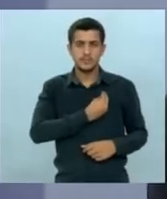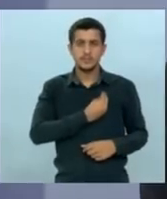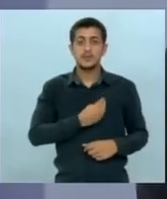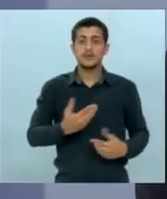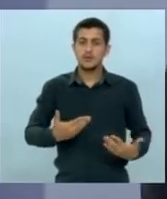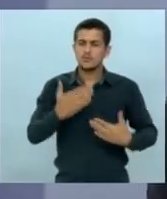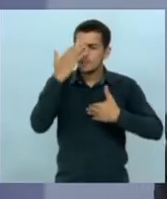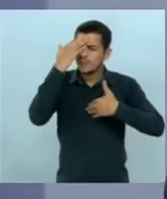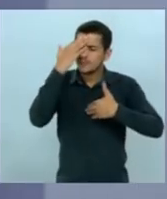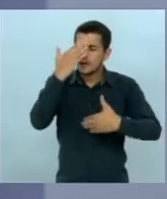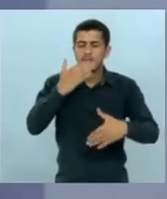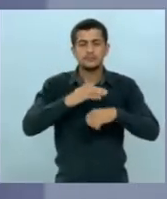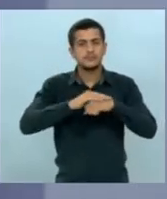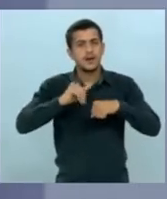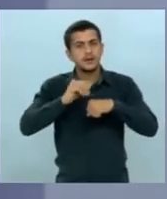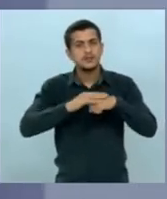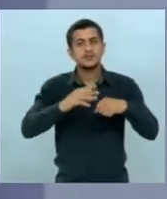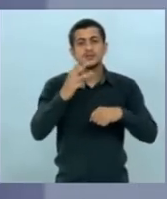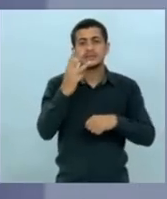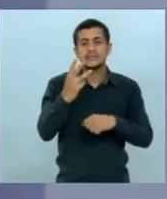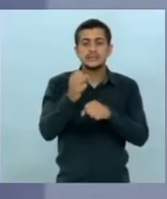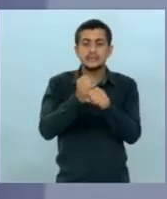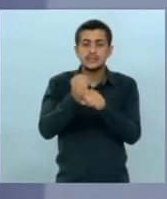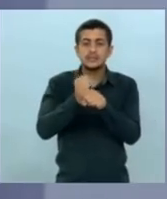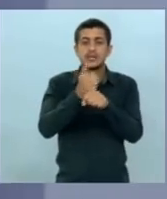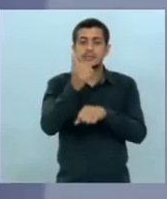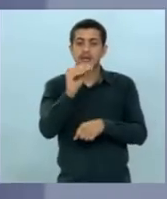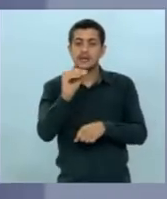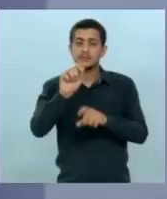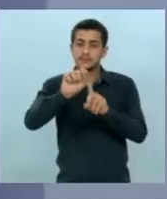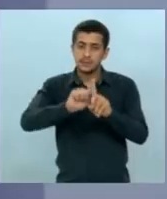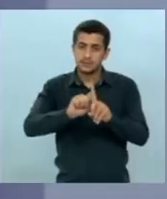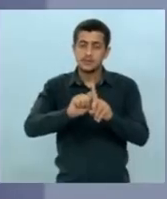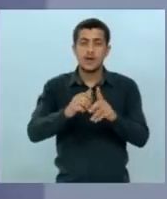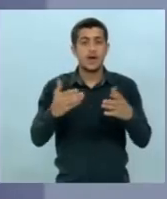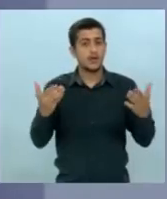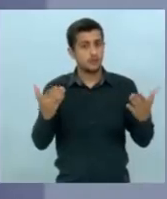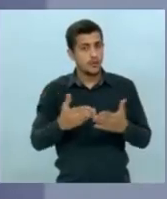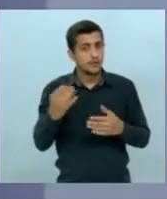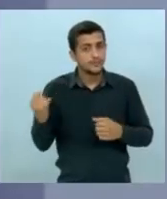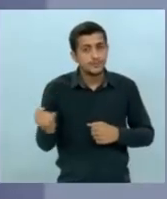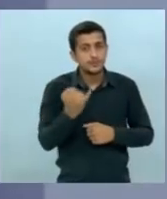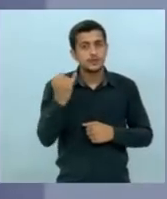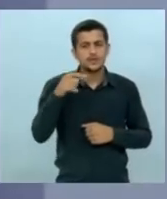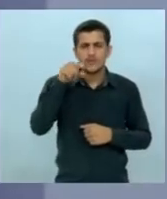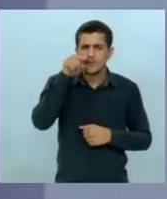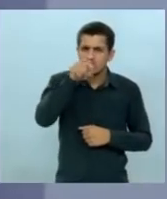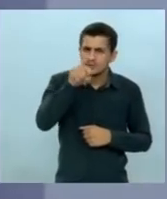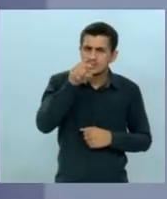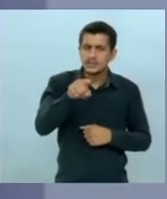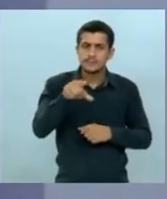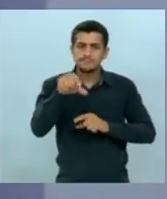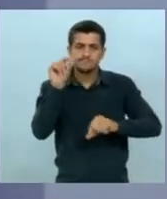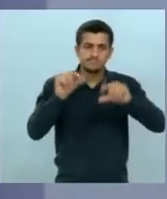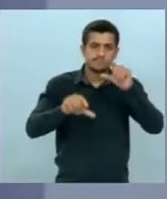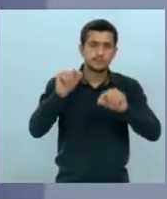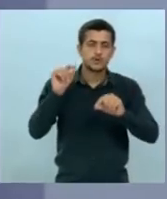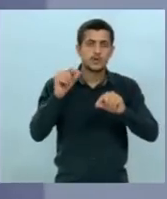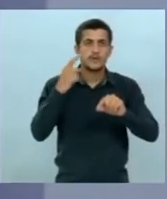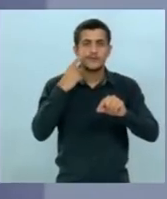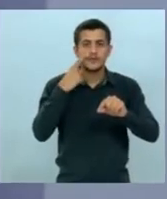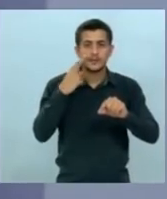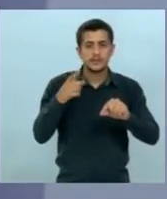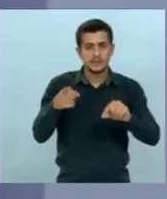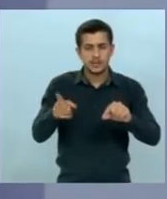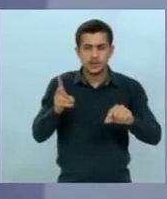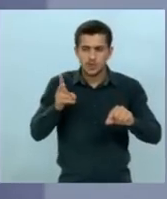ao carinho de vocês nesses três anos e dez meses sei que agora é um momento decisivo que você vai ter que decidir entre escolher a